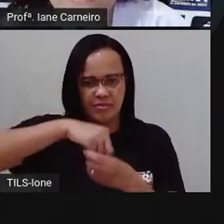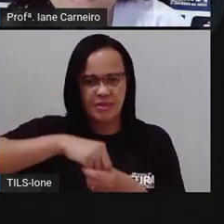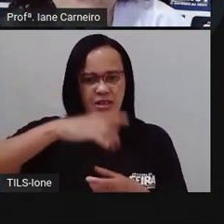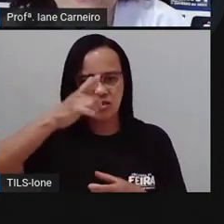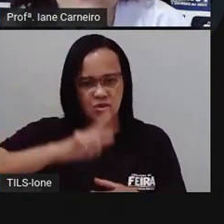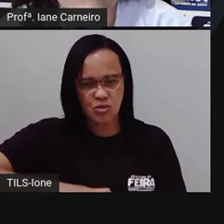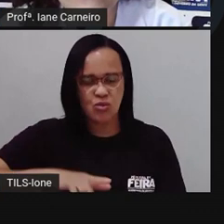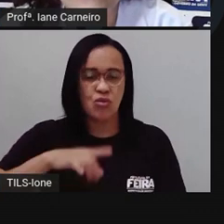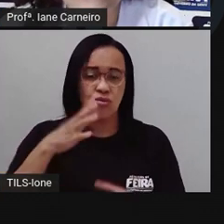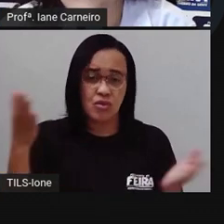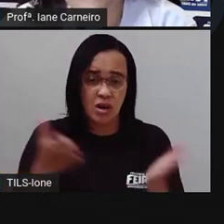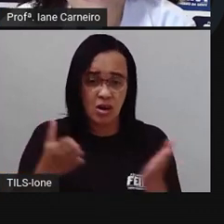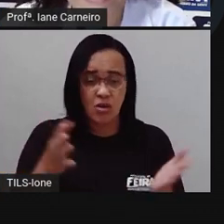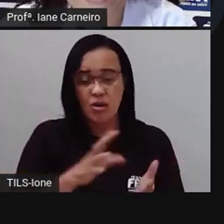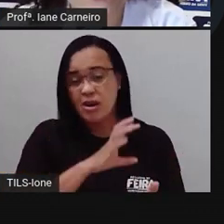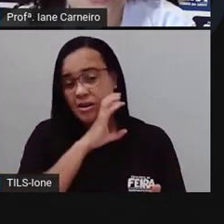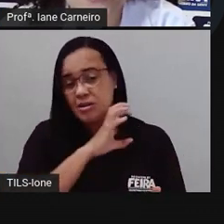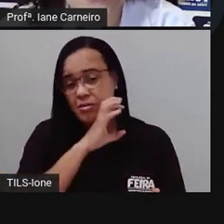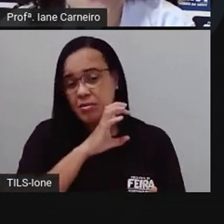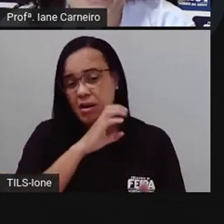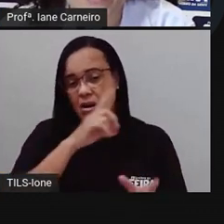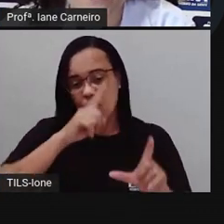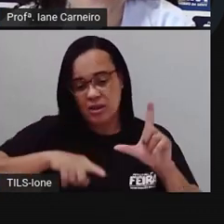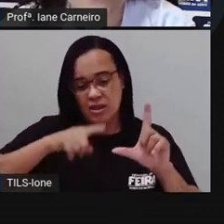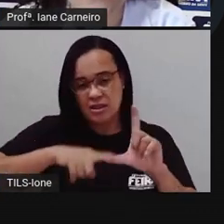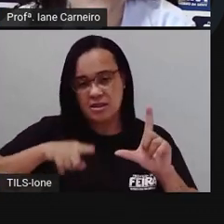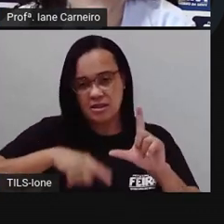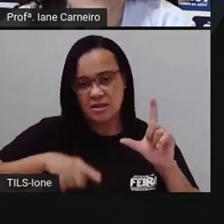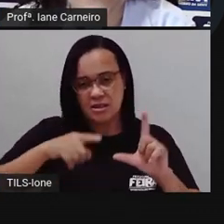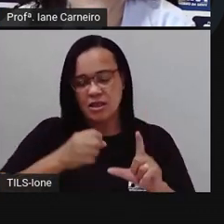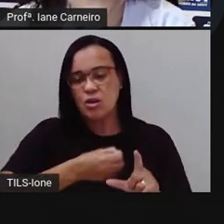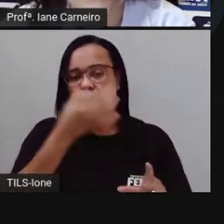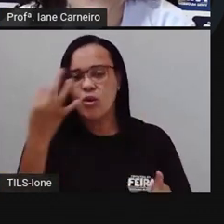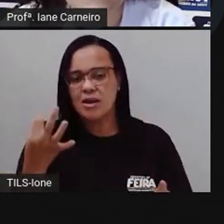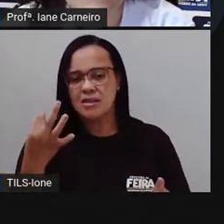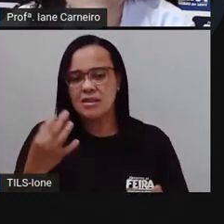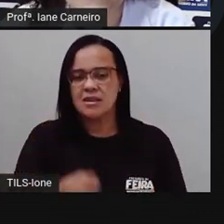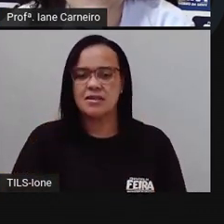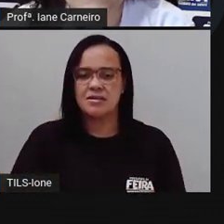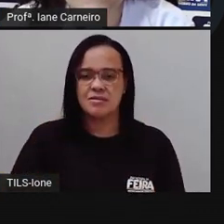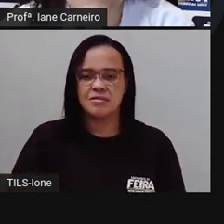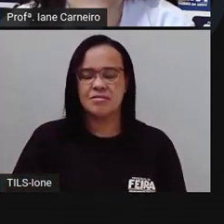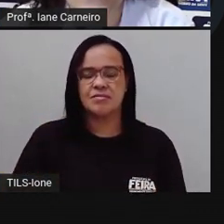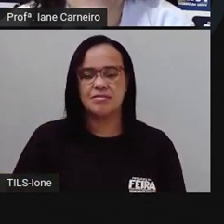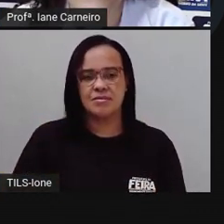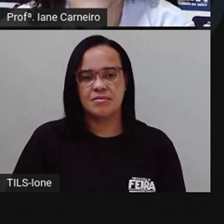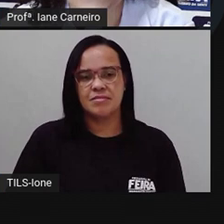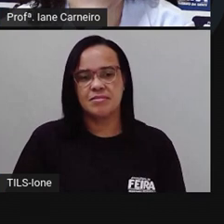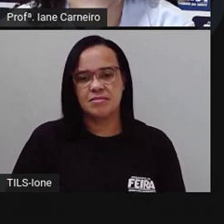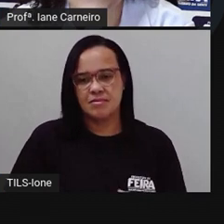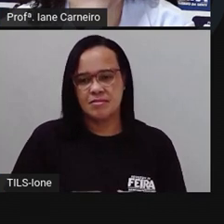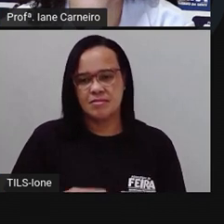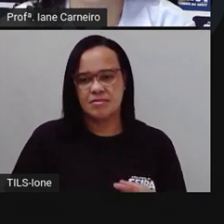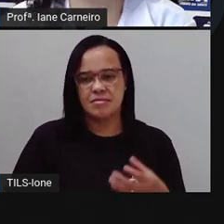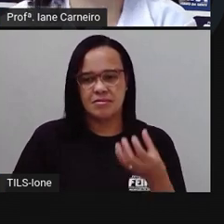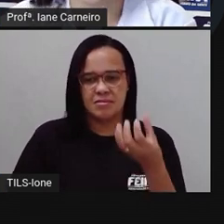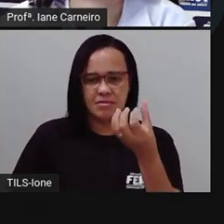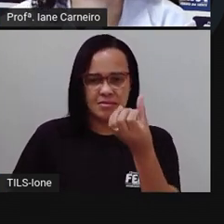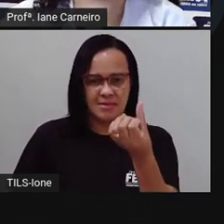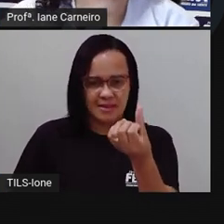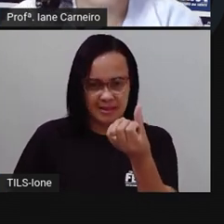tem quantas letras no nome? Vamos ver? Ó. Uma, duas, três, quatro, cinco,